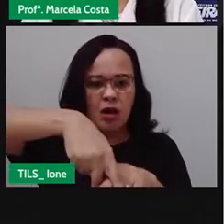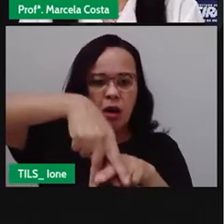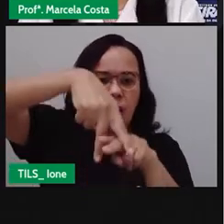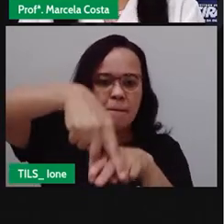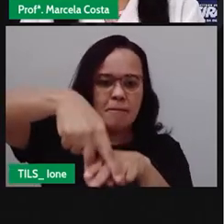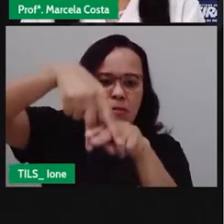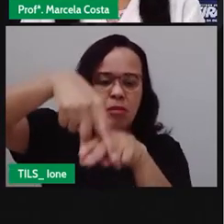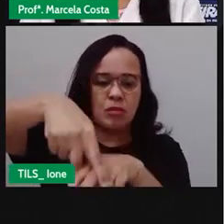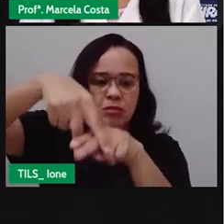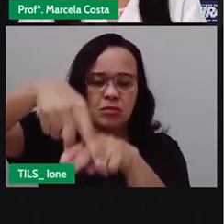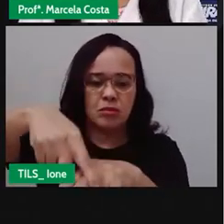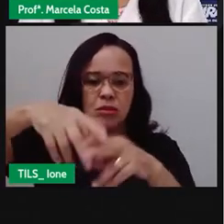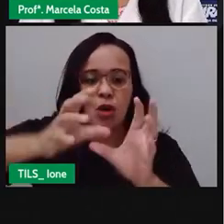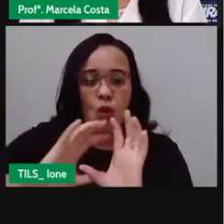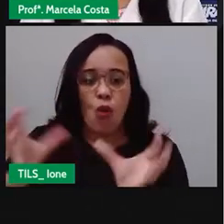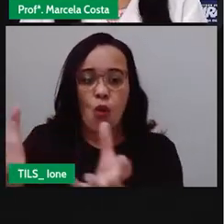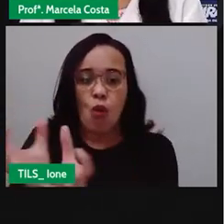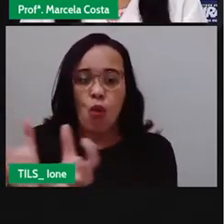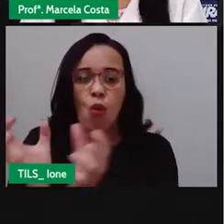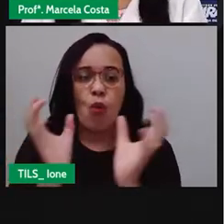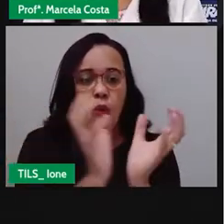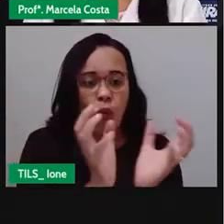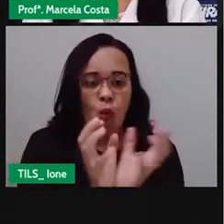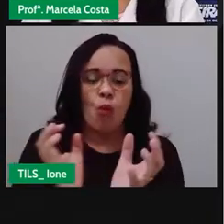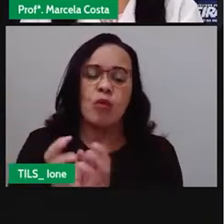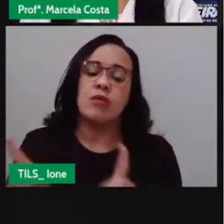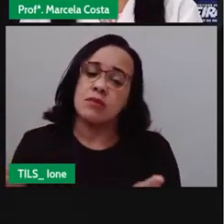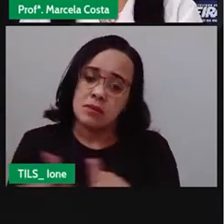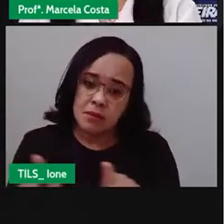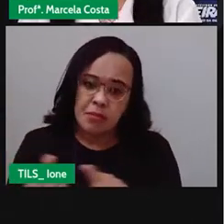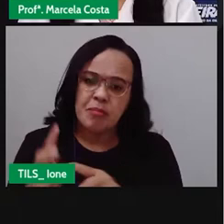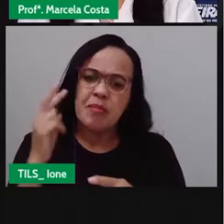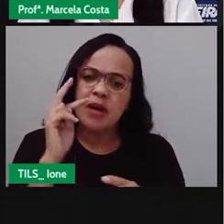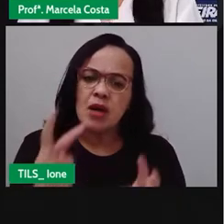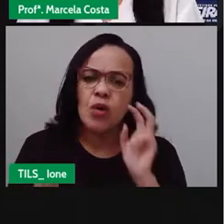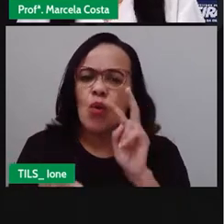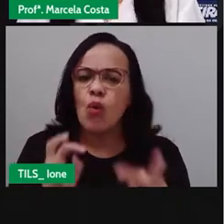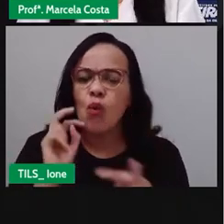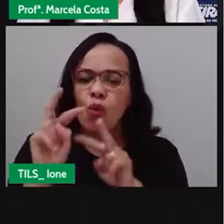A gente também vai ver essa escultura, que é muito conhecida,